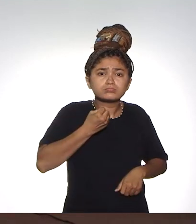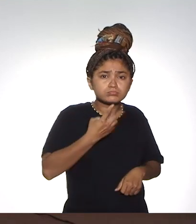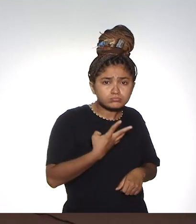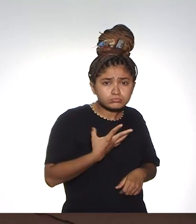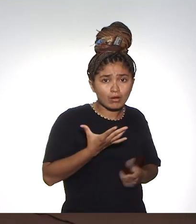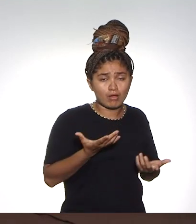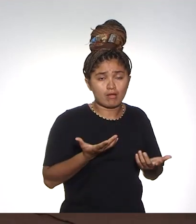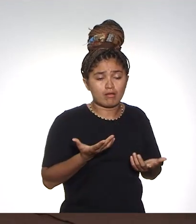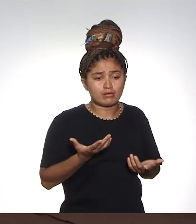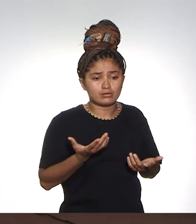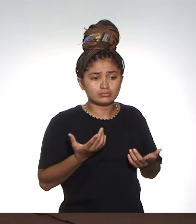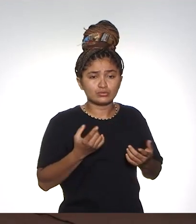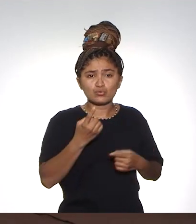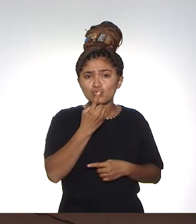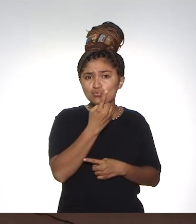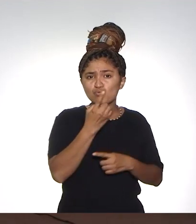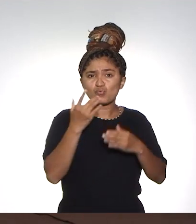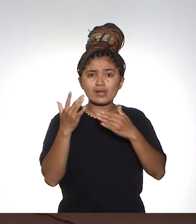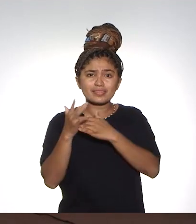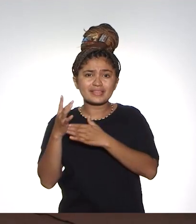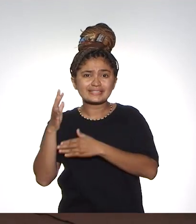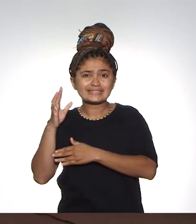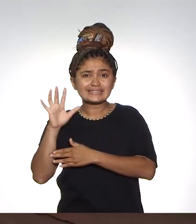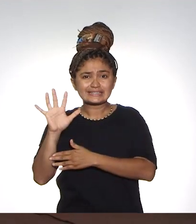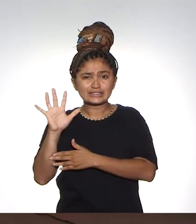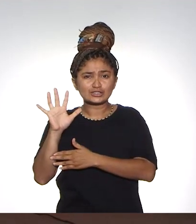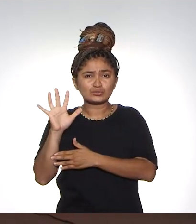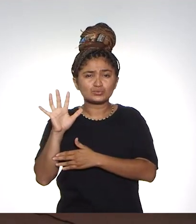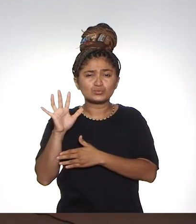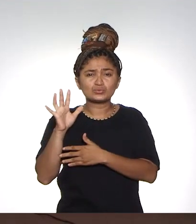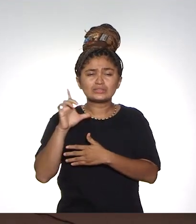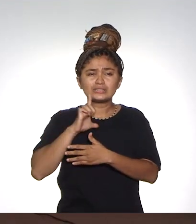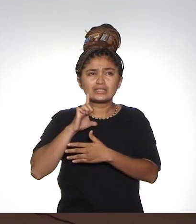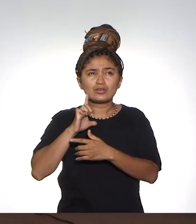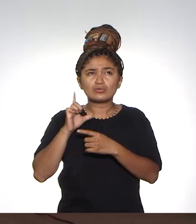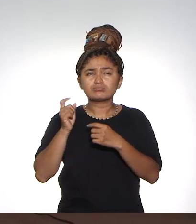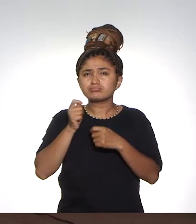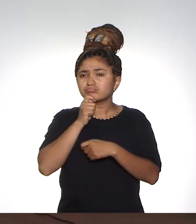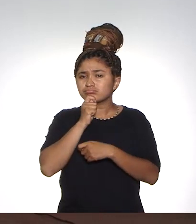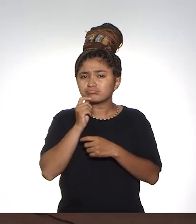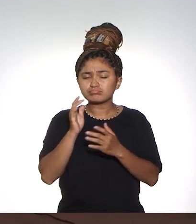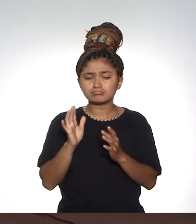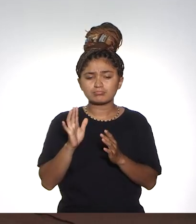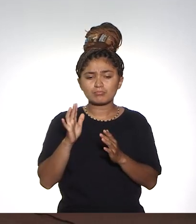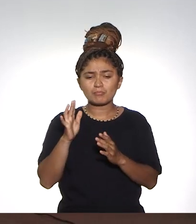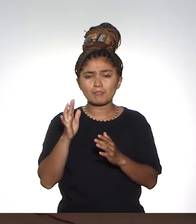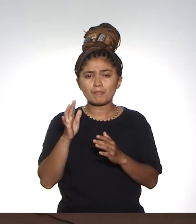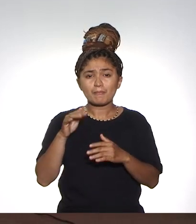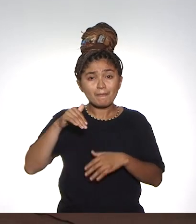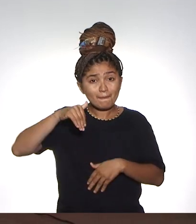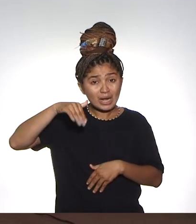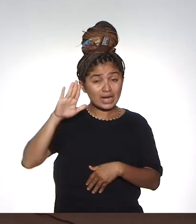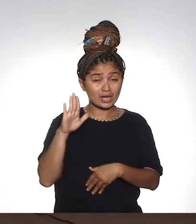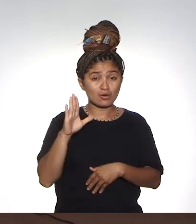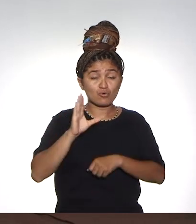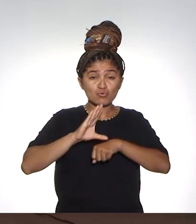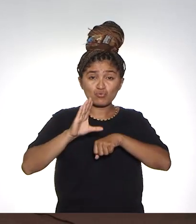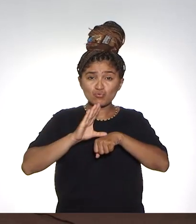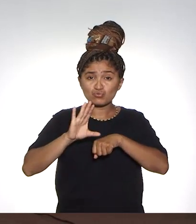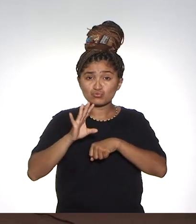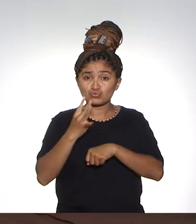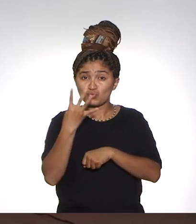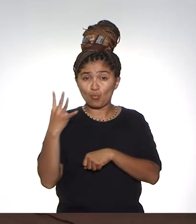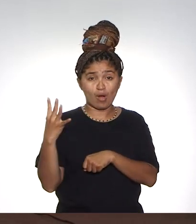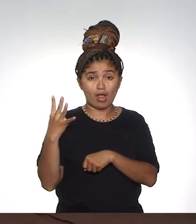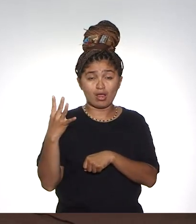foram muito bem avaliados, de um conceito que vai entre 1 a 5, nós tivemos um percentual maior